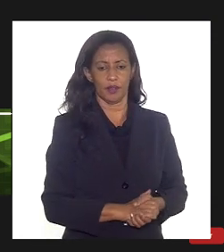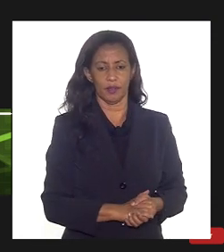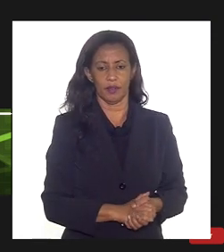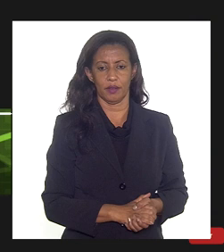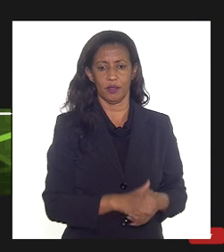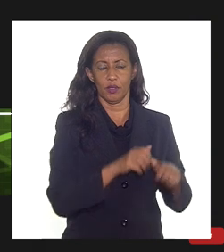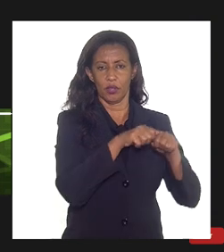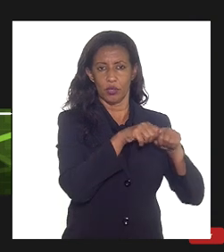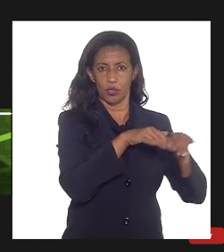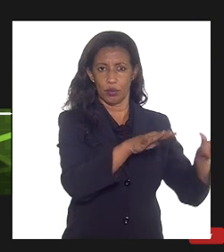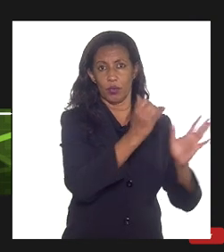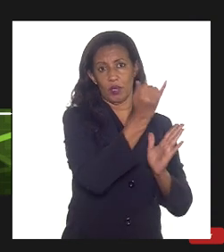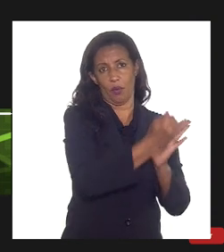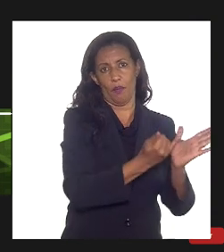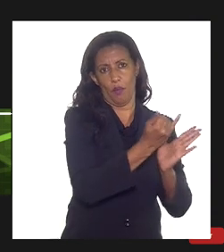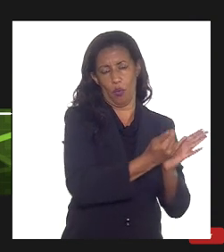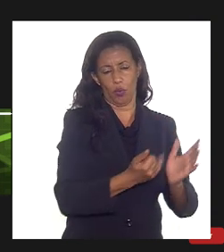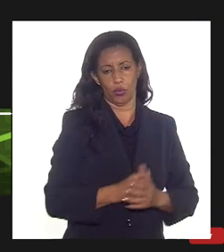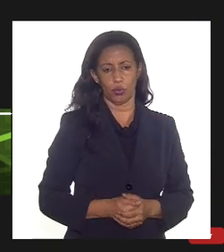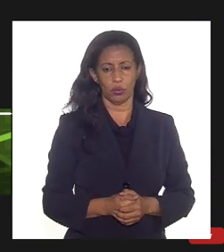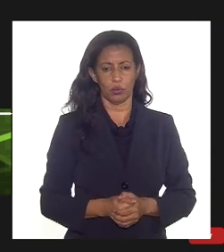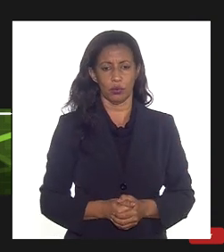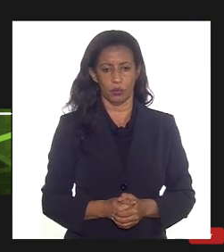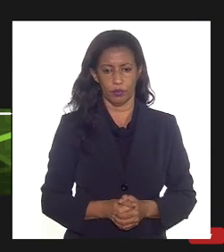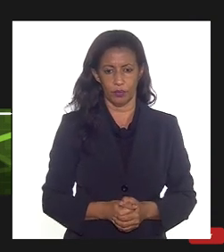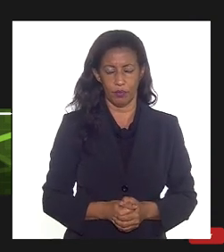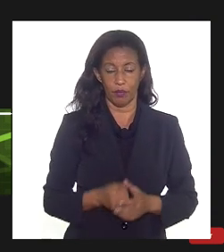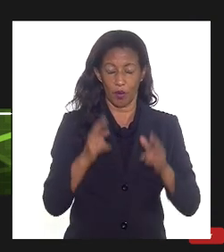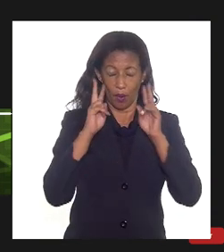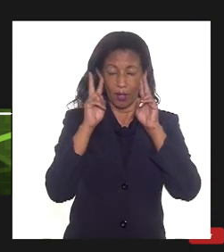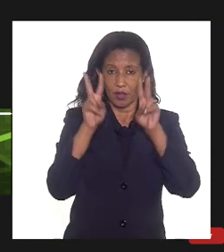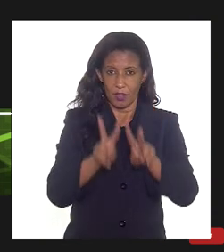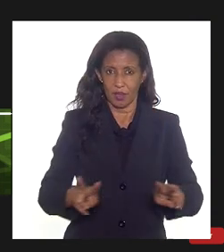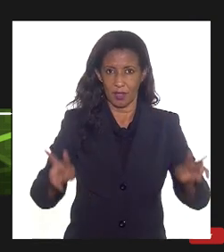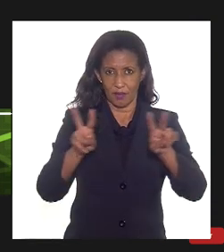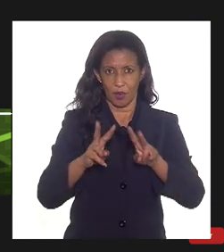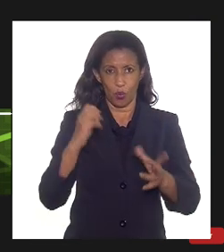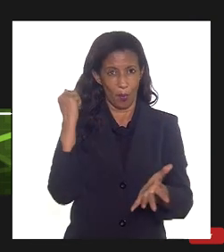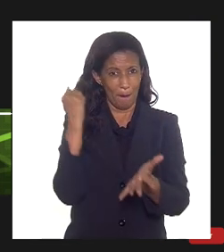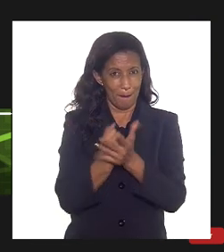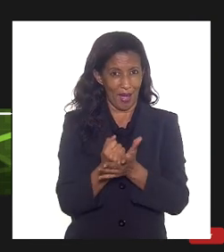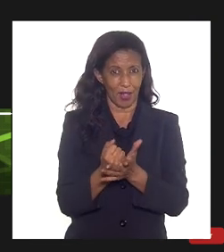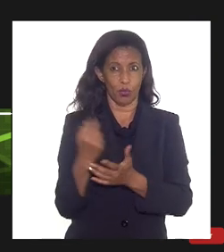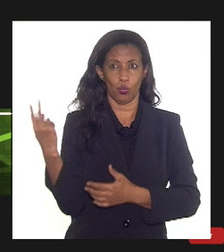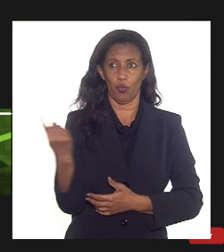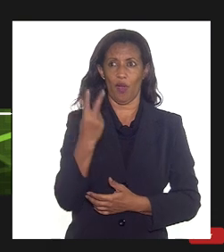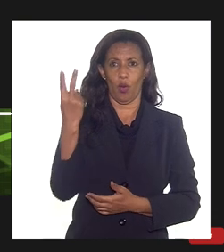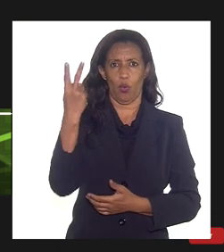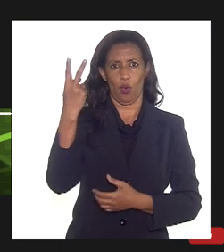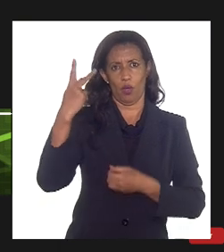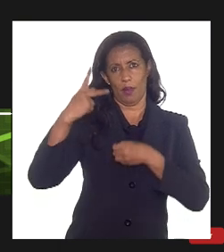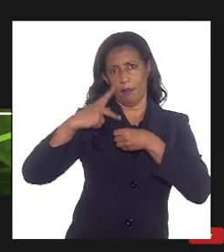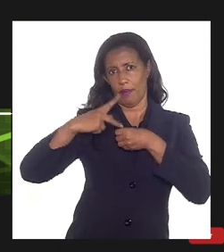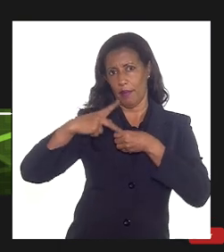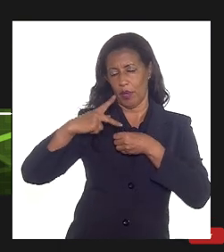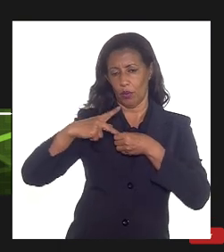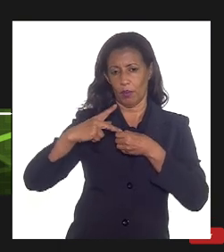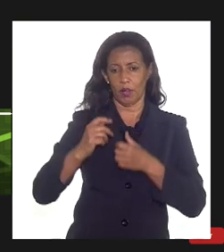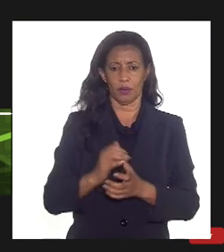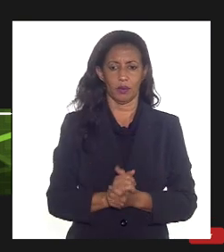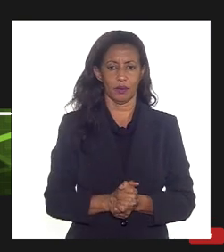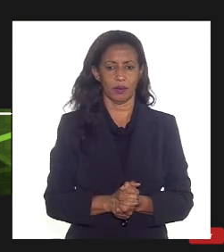distribuição e impostos então é essa visão do impacto do preço da Petrobras no Citygate